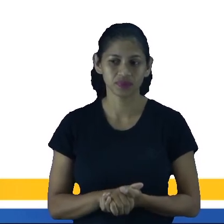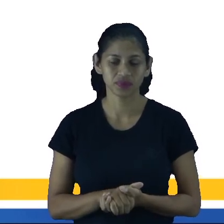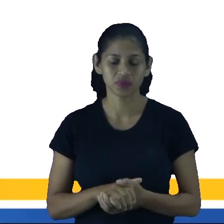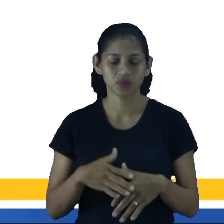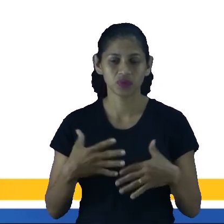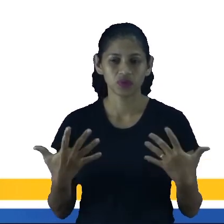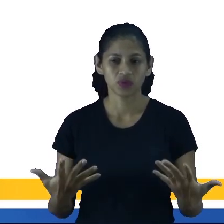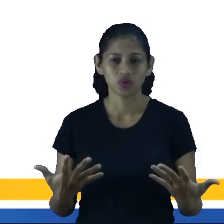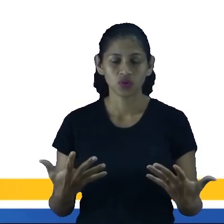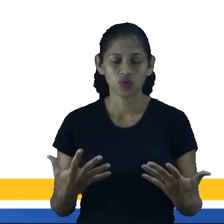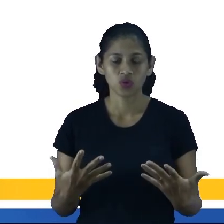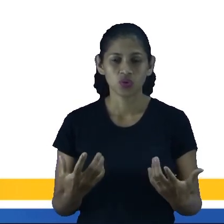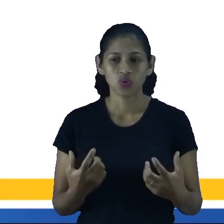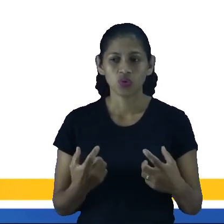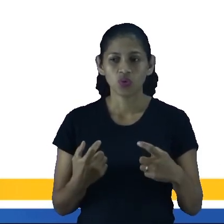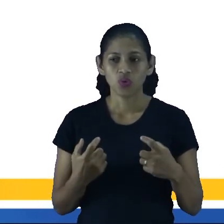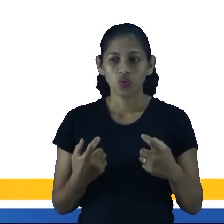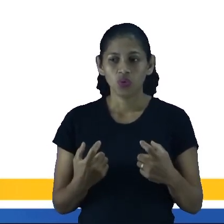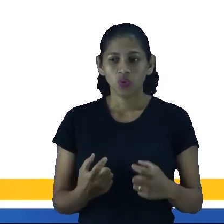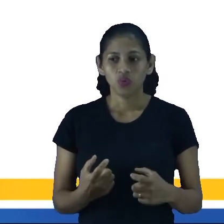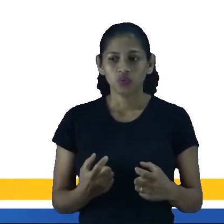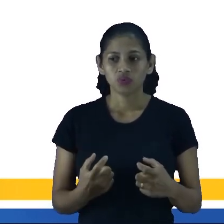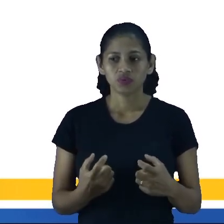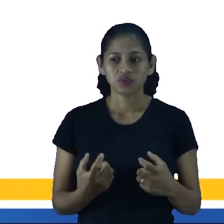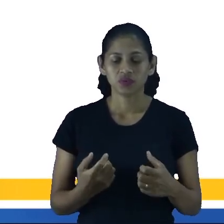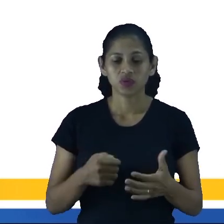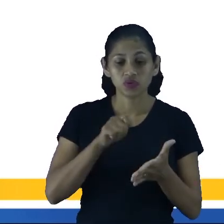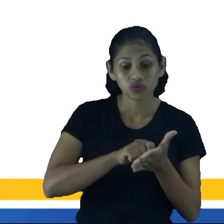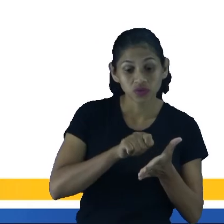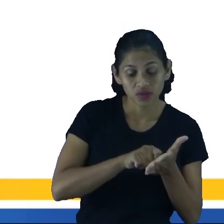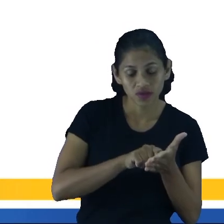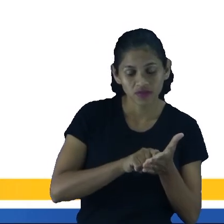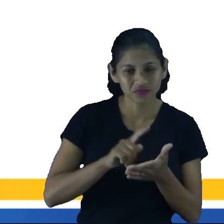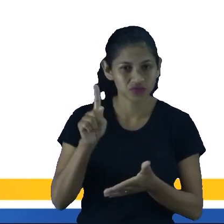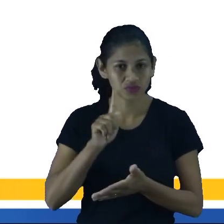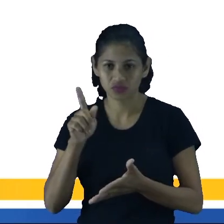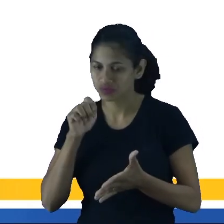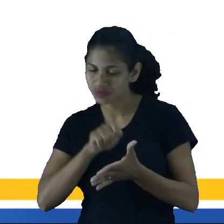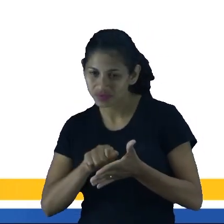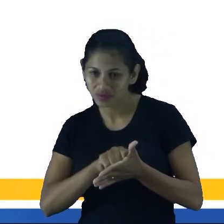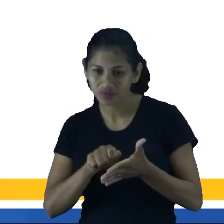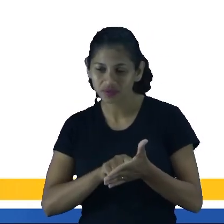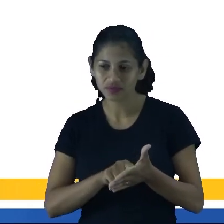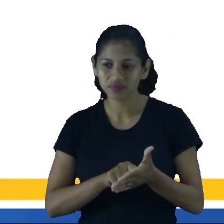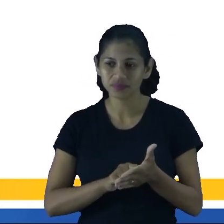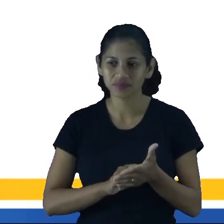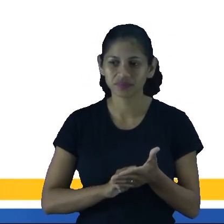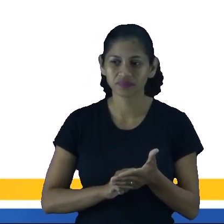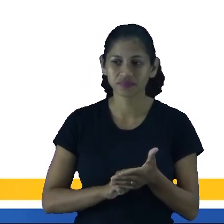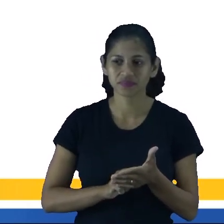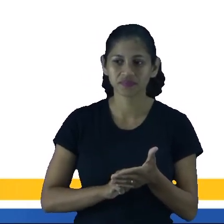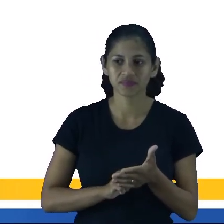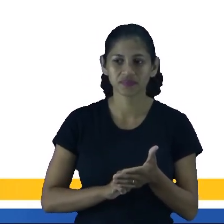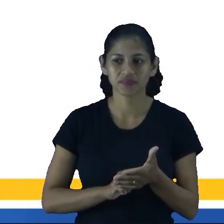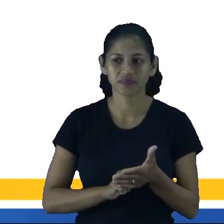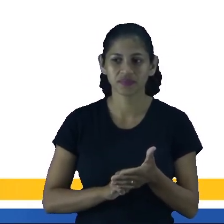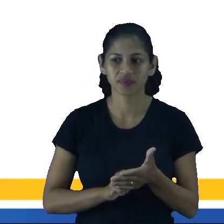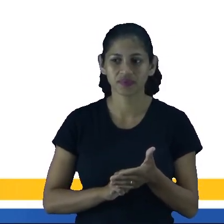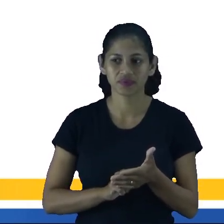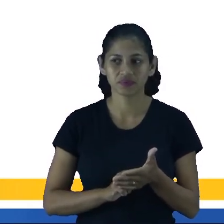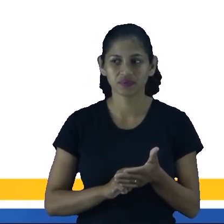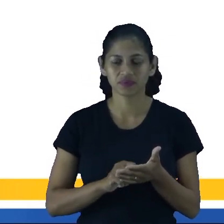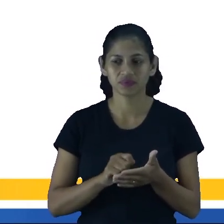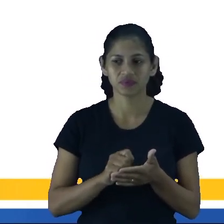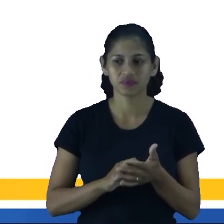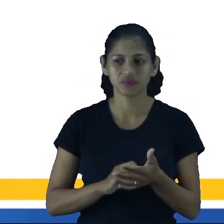Então, onde aí, né? Não se escreve, se escreve, Elânio de 2019. Não se escreve Elânio de 2019. Essa preposição